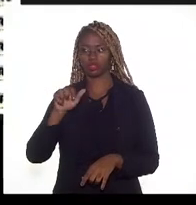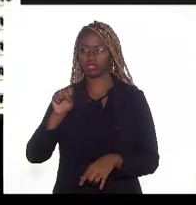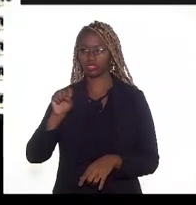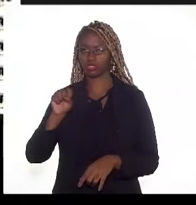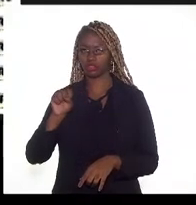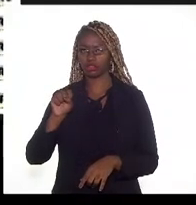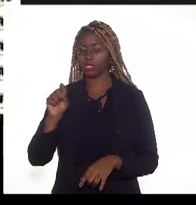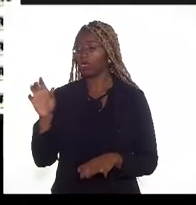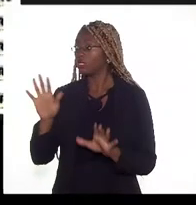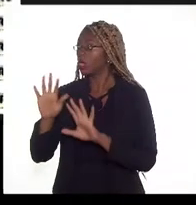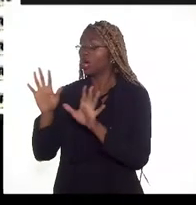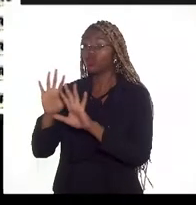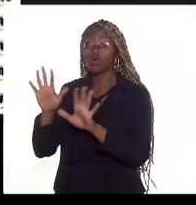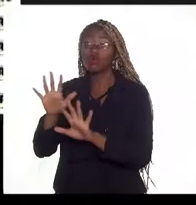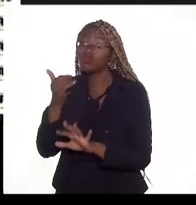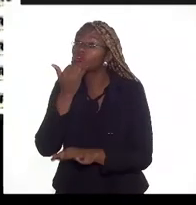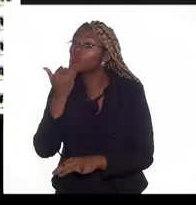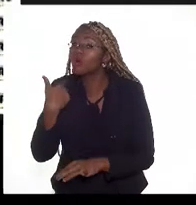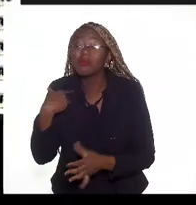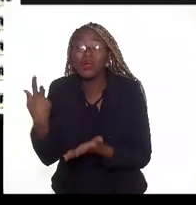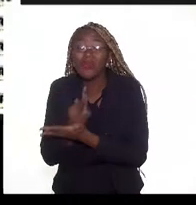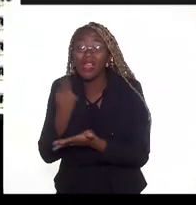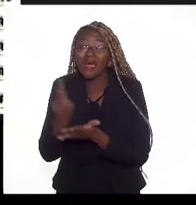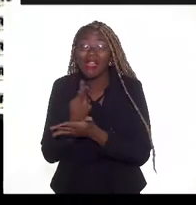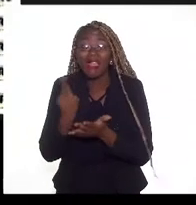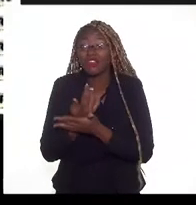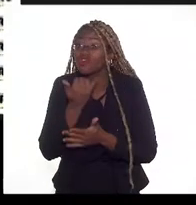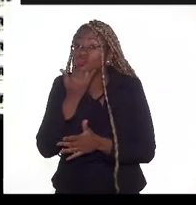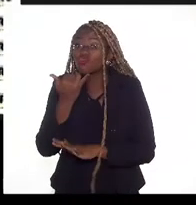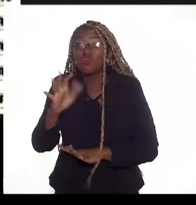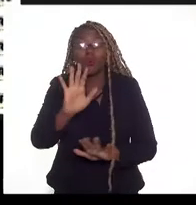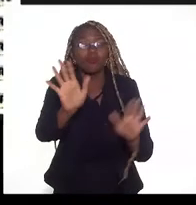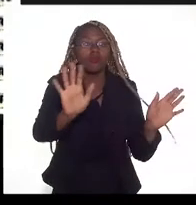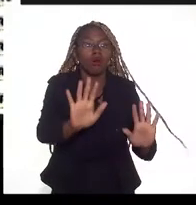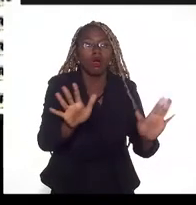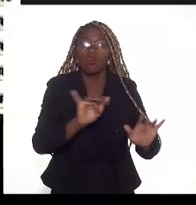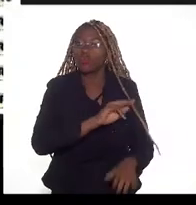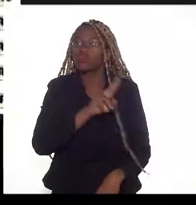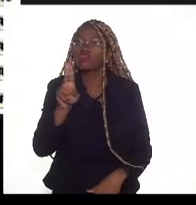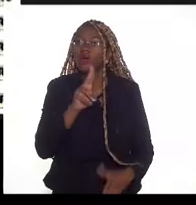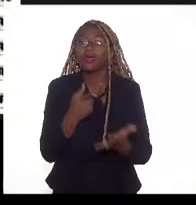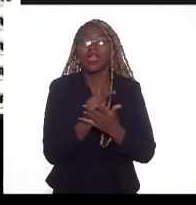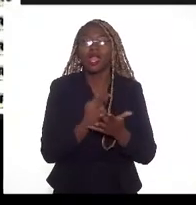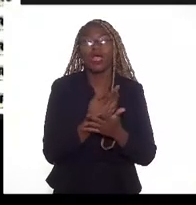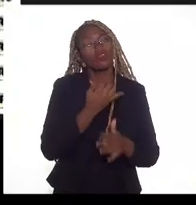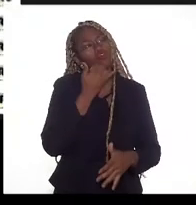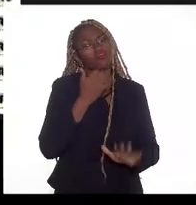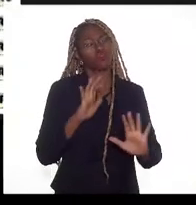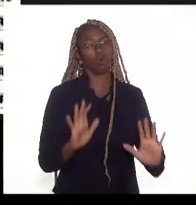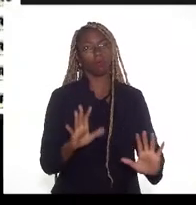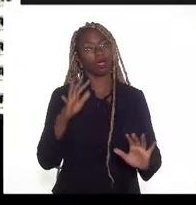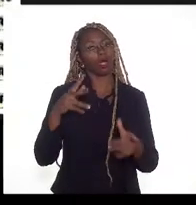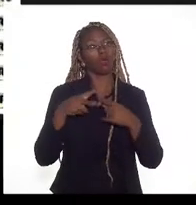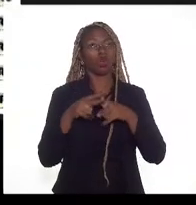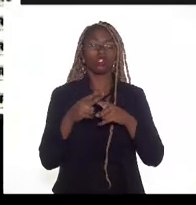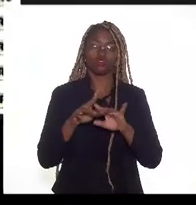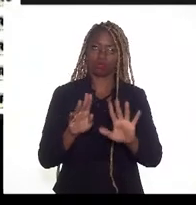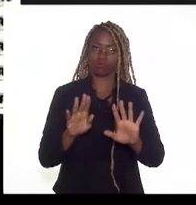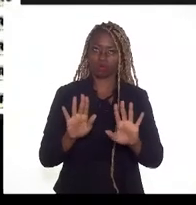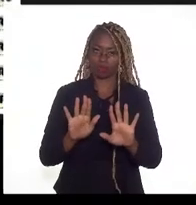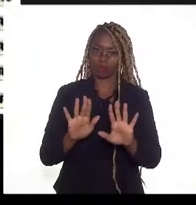desculpa. Eu errei, não é o Flávio e o Matias, não, eu errei. Peguei o orfício errado. Eu vou corrigir já, já.